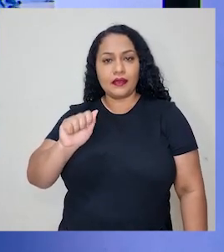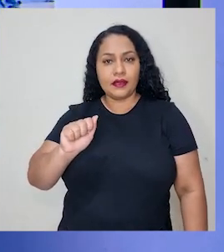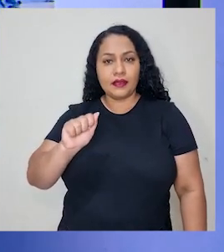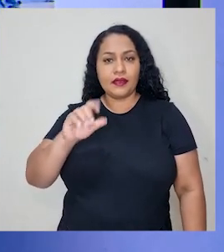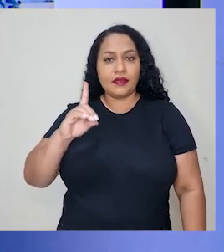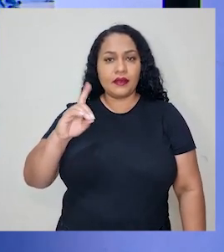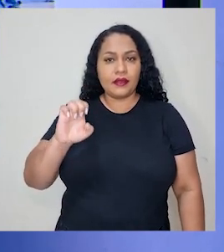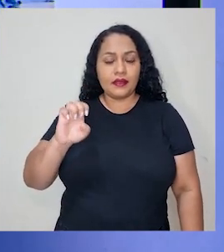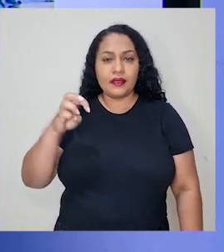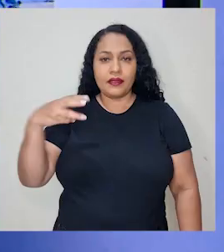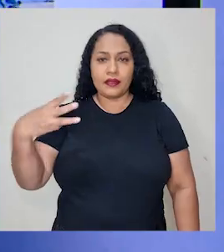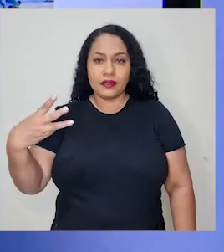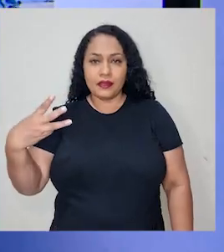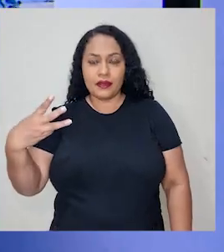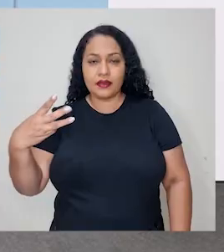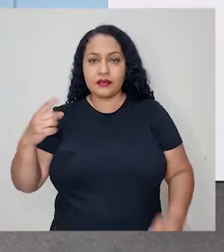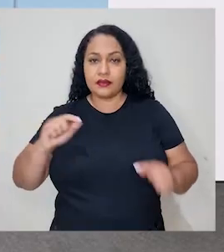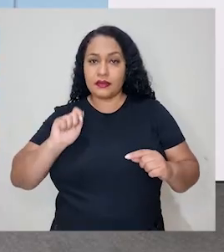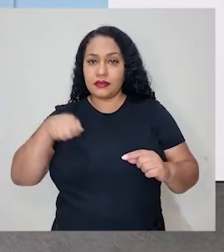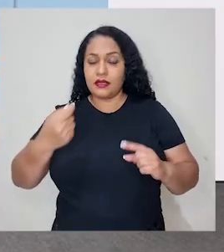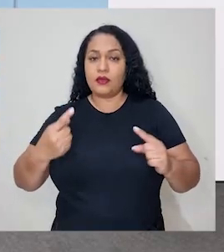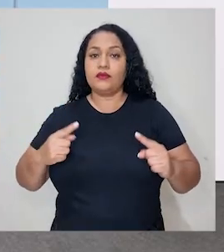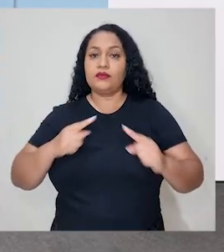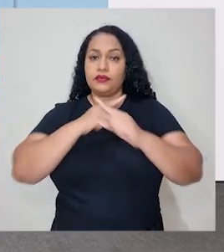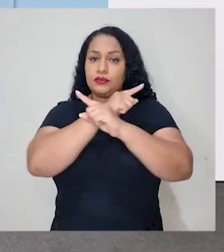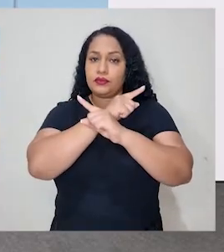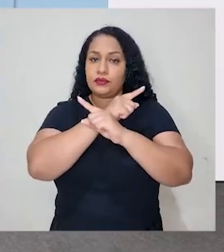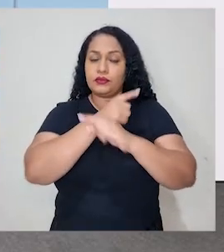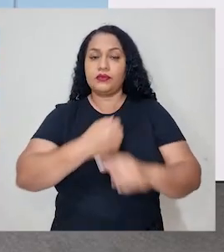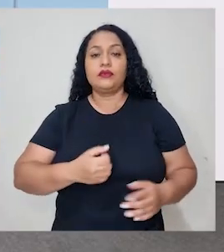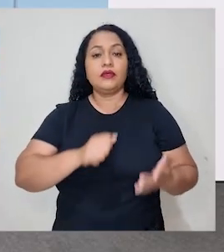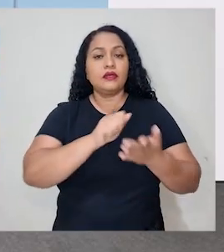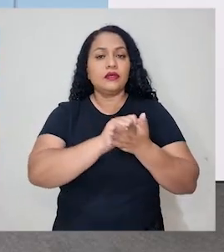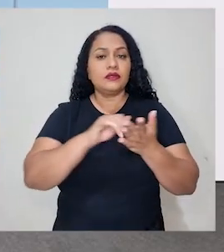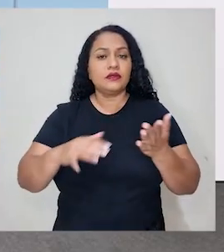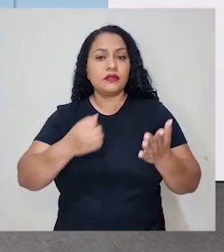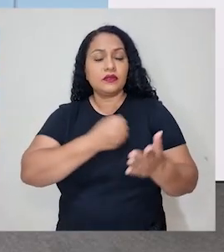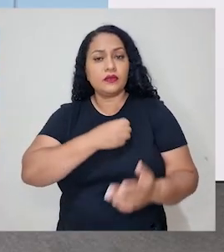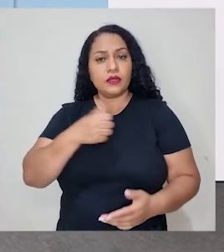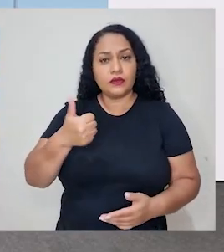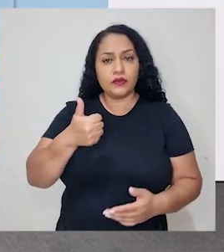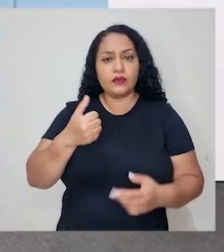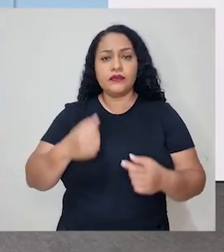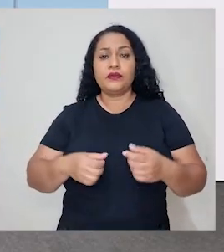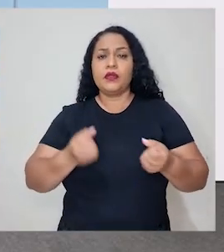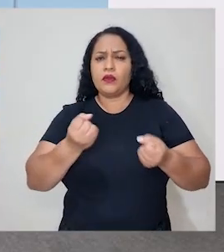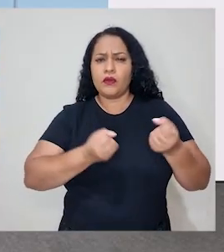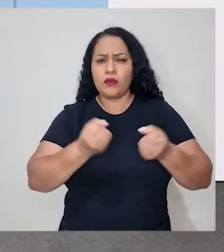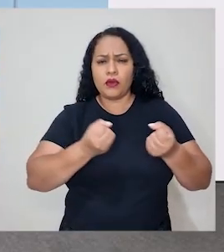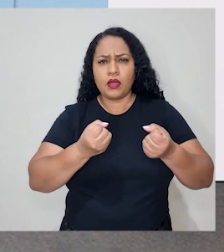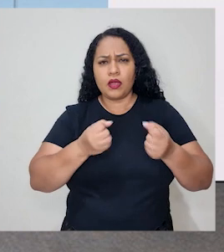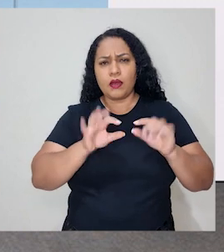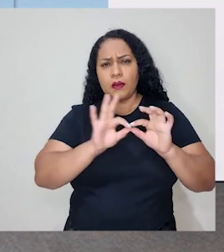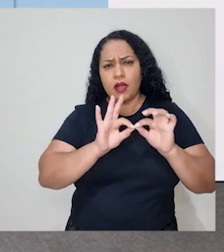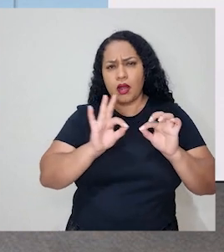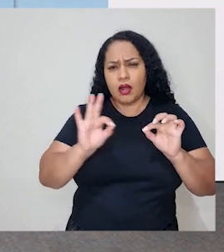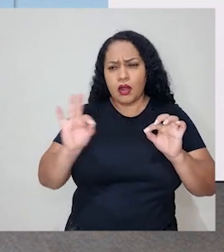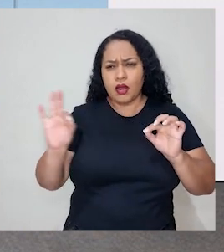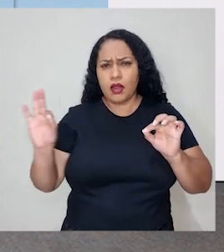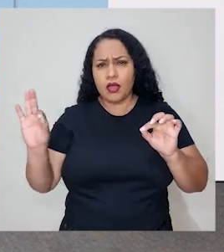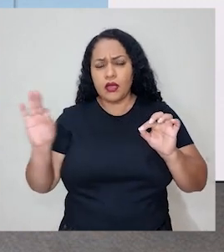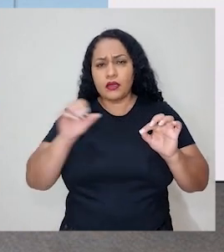Exercício número 1. Um carro realiza um percurso de 140 quilômetros